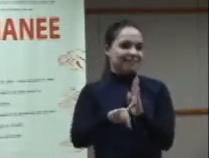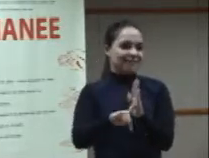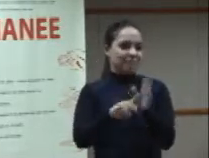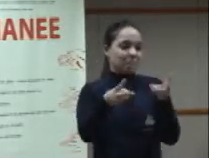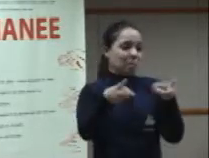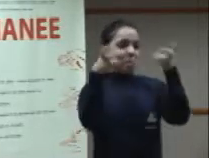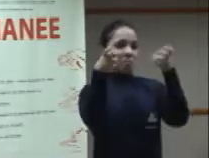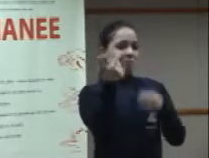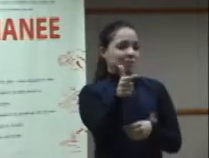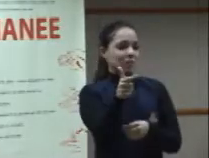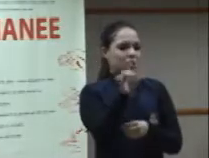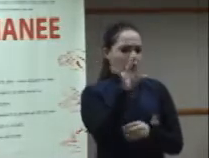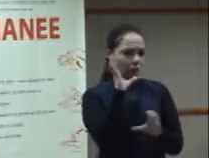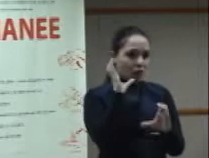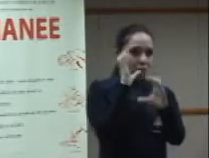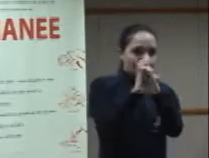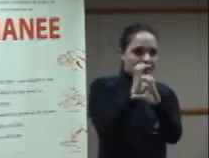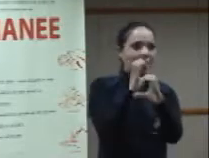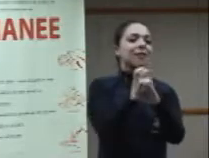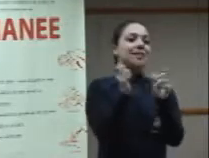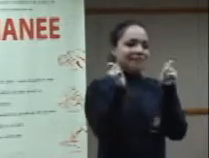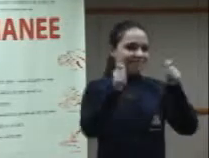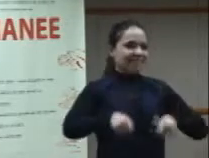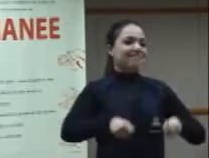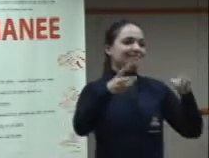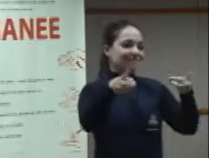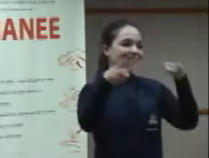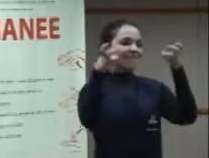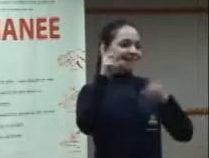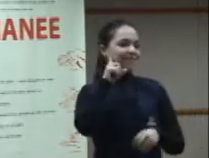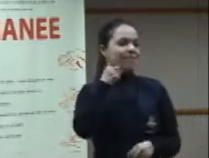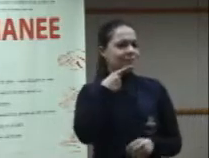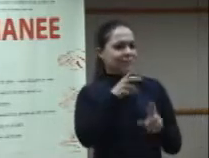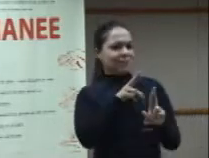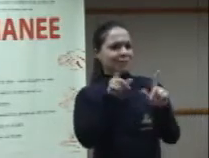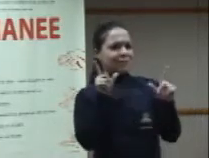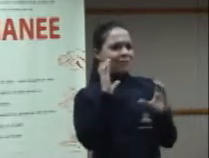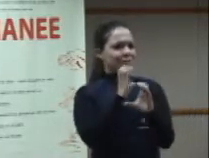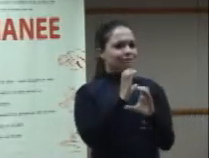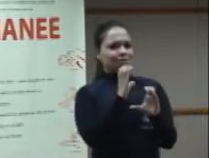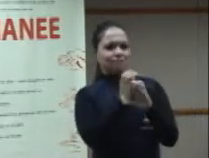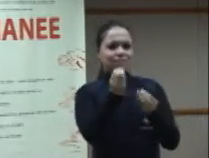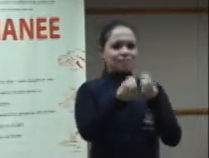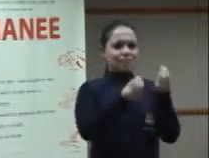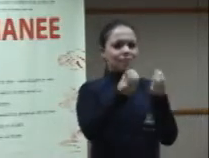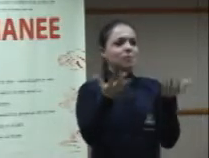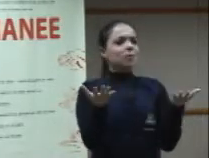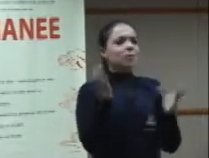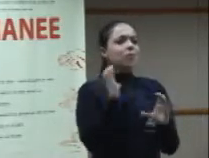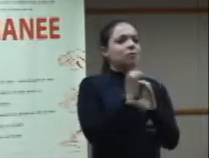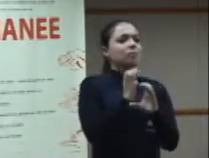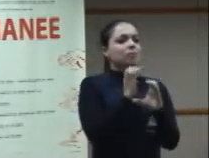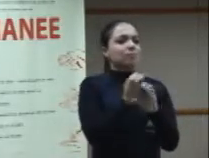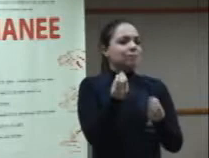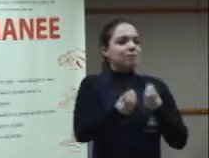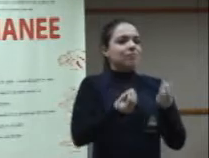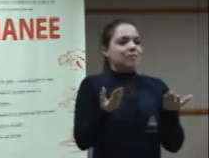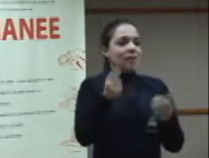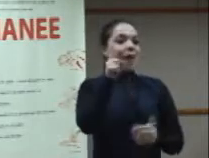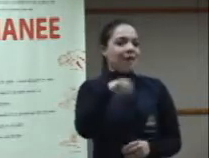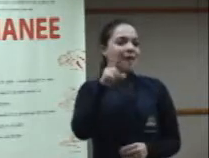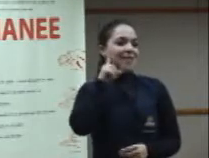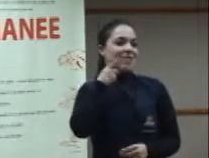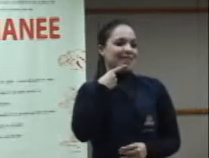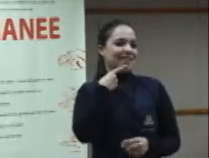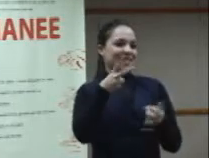algum momento de comunicação. Ali, elas verão que há uma diferença nessa comunicação. Há uma barreira de comunicação. Então, é